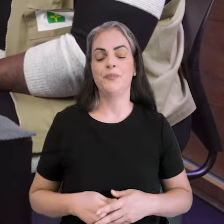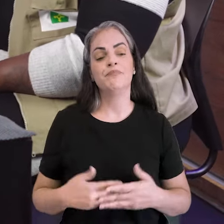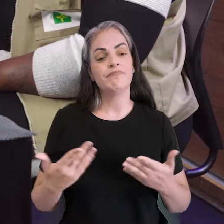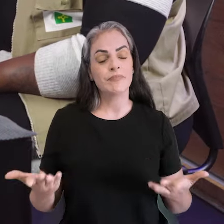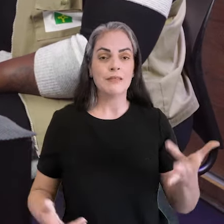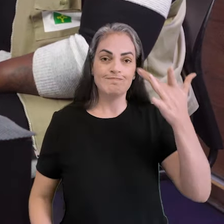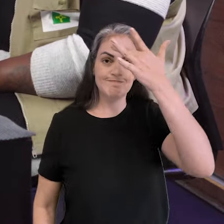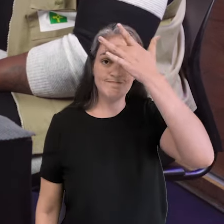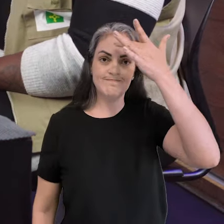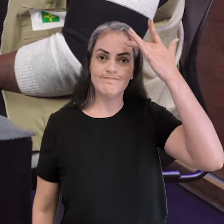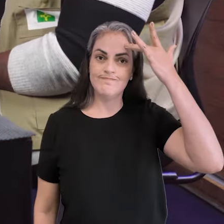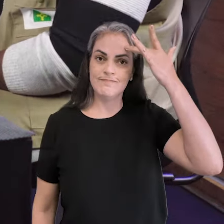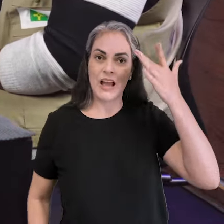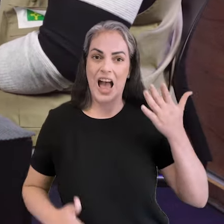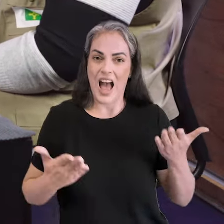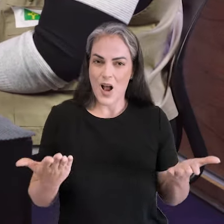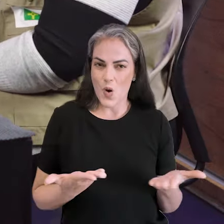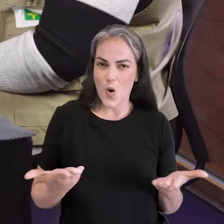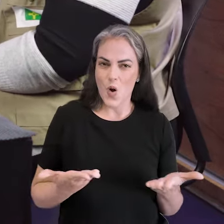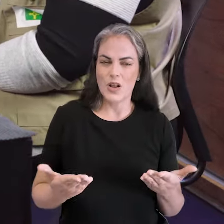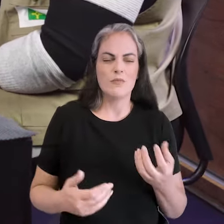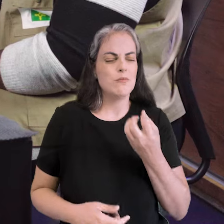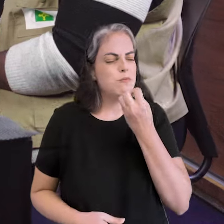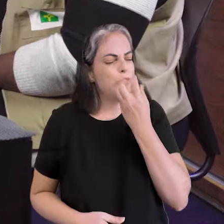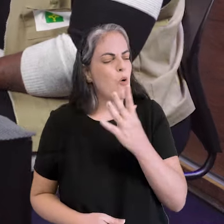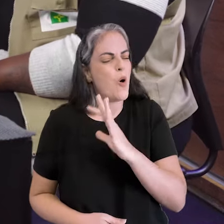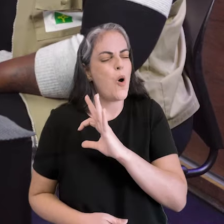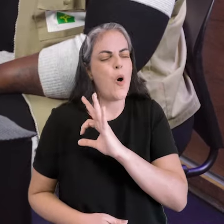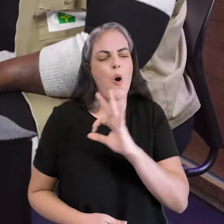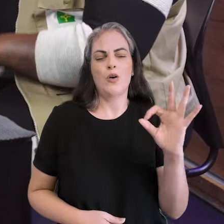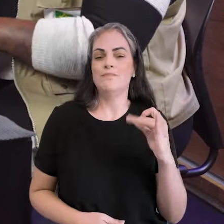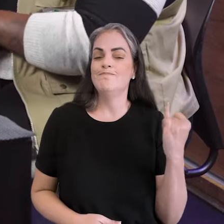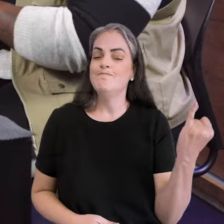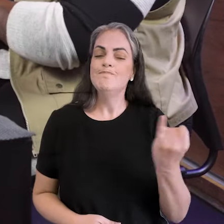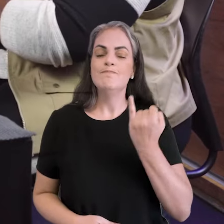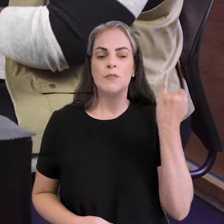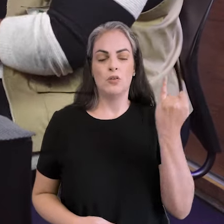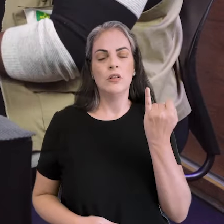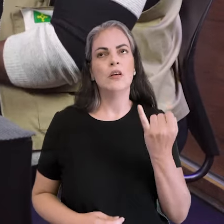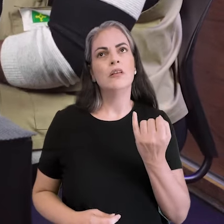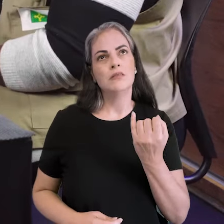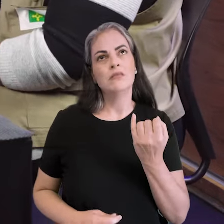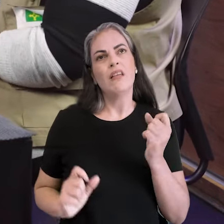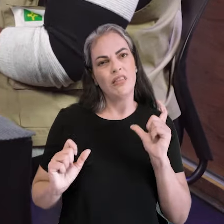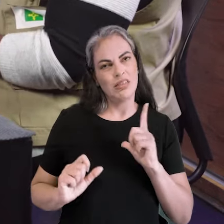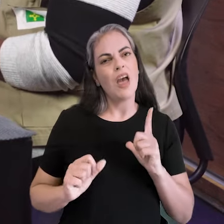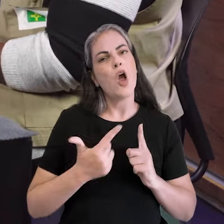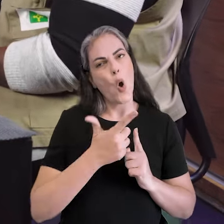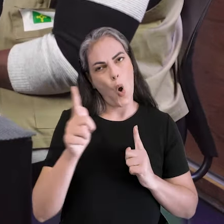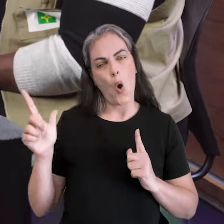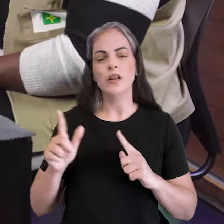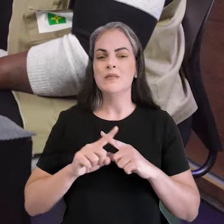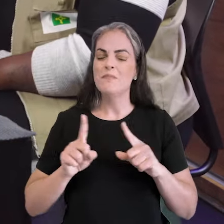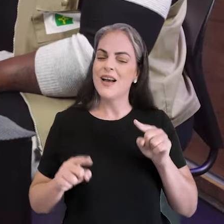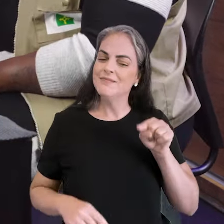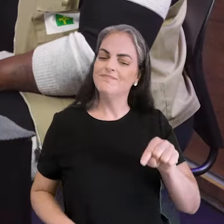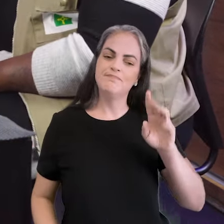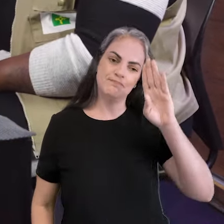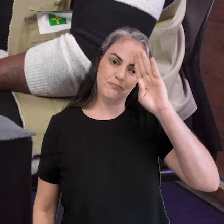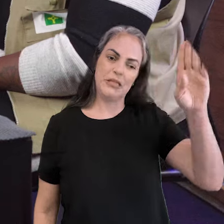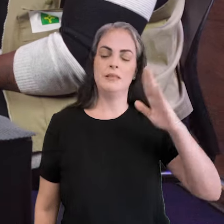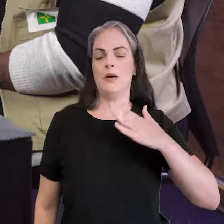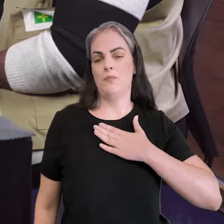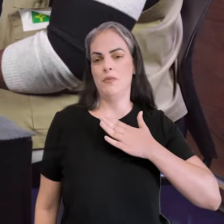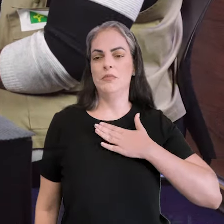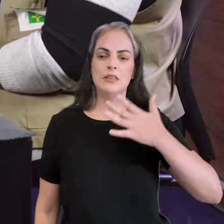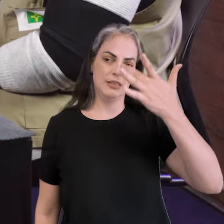E essa saúde mental, assim, veio muito bem a calhar. Eu poderia citar várias outras, mas a saúde mental foi uma das coisas,